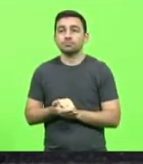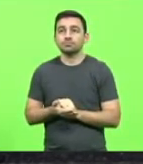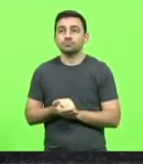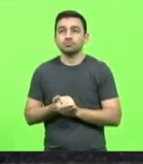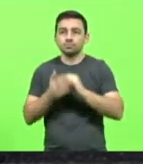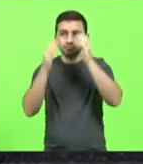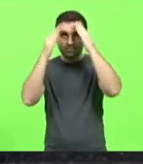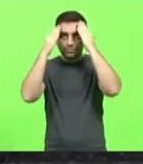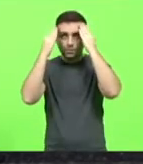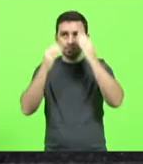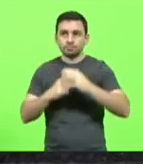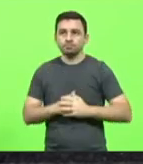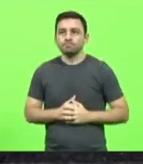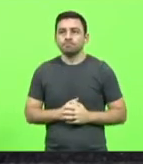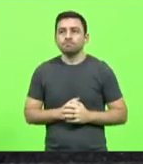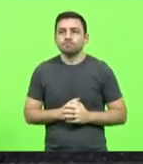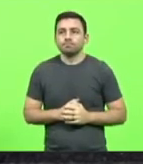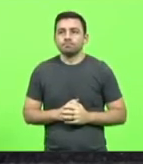dez minutos, deputado.